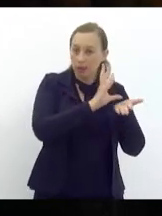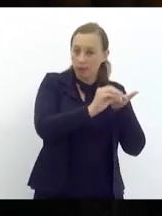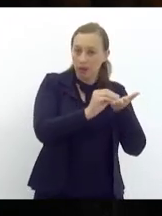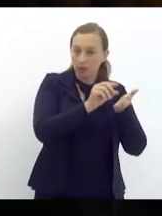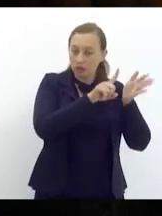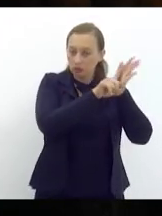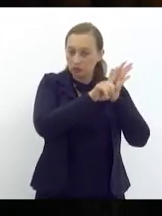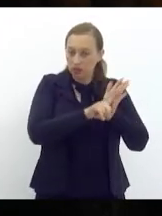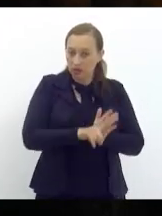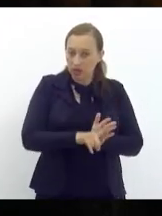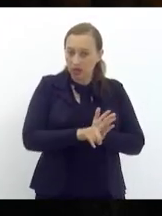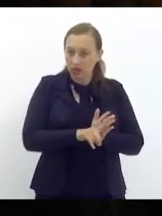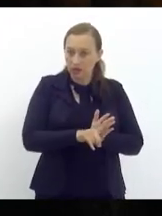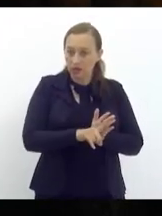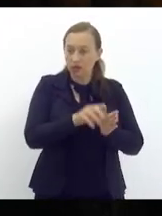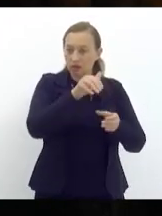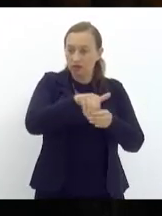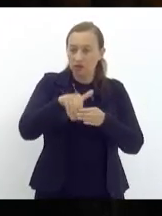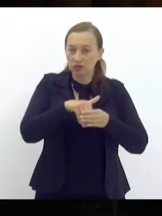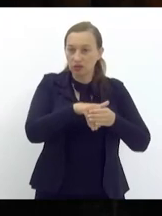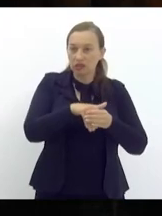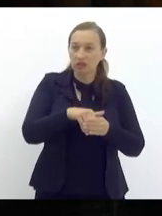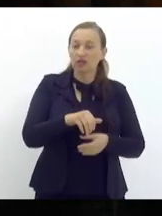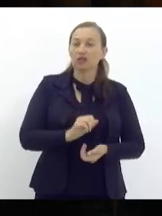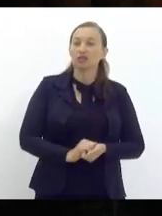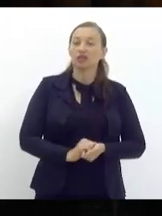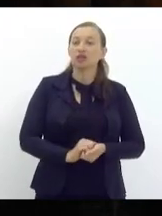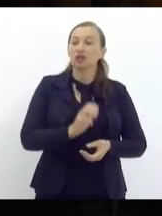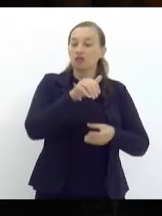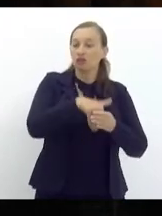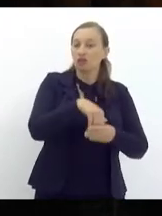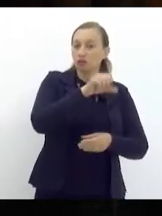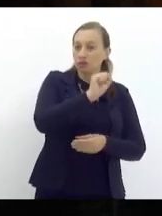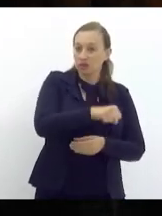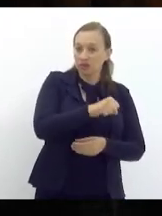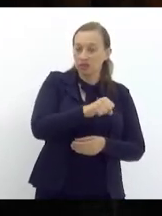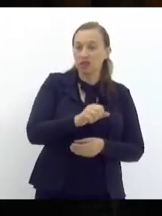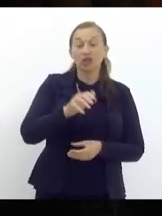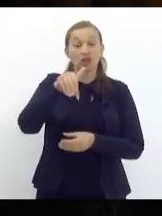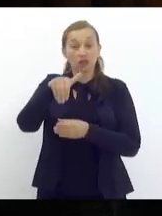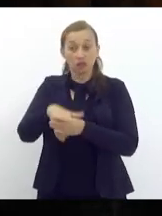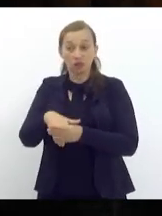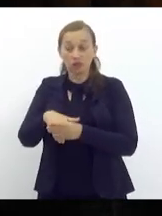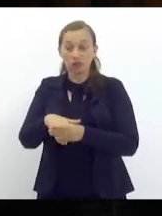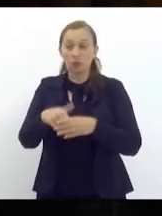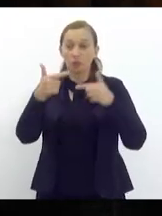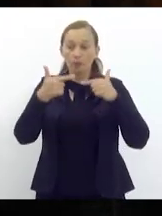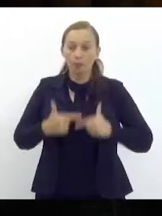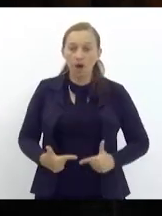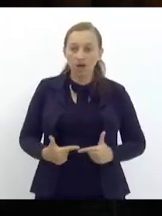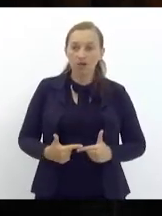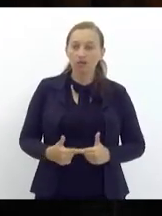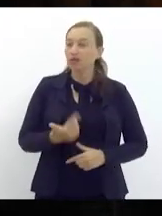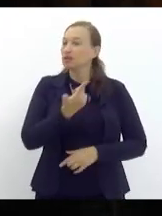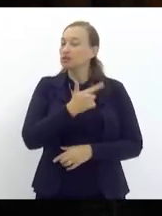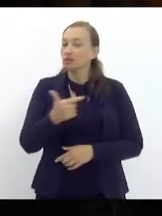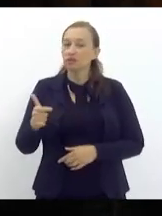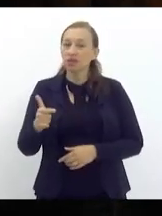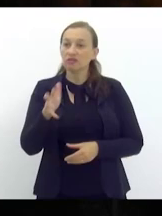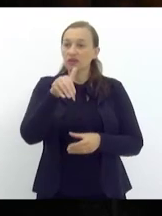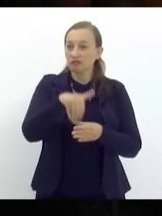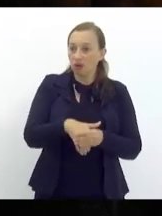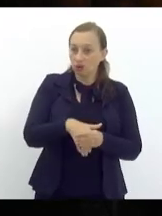voto sim e teve abstenção não teve voto